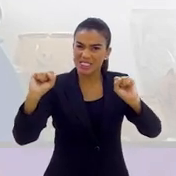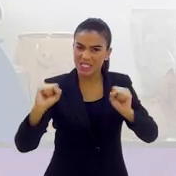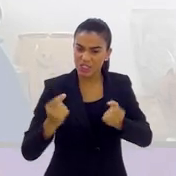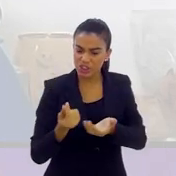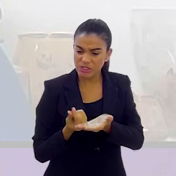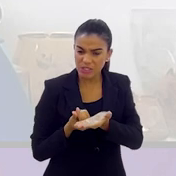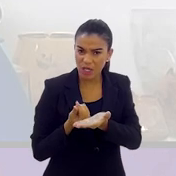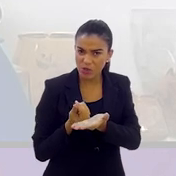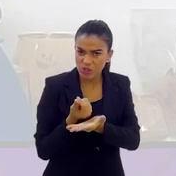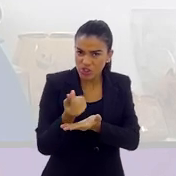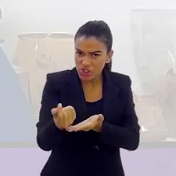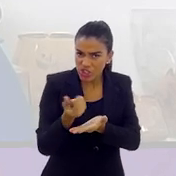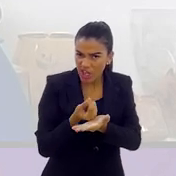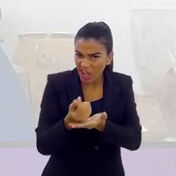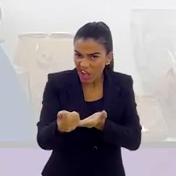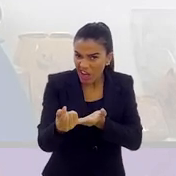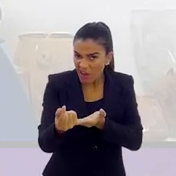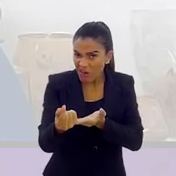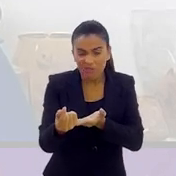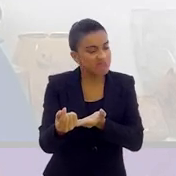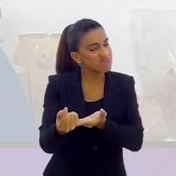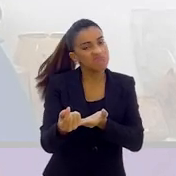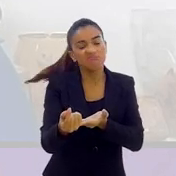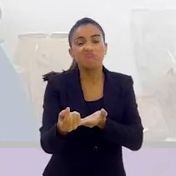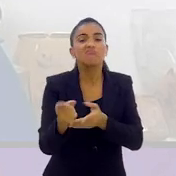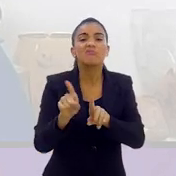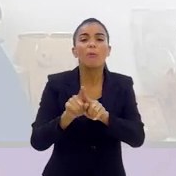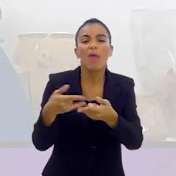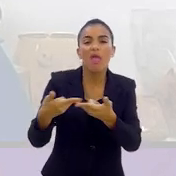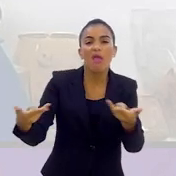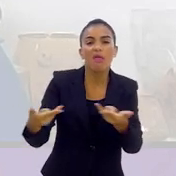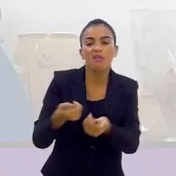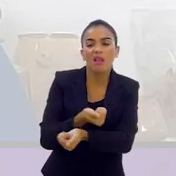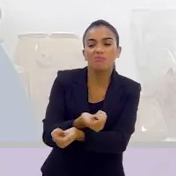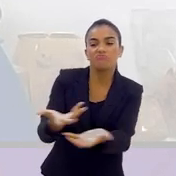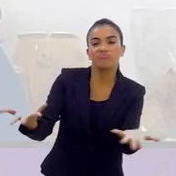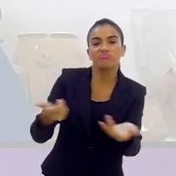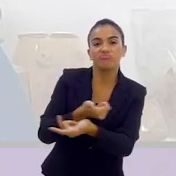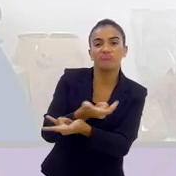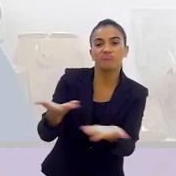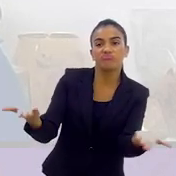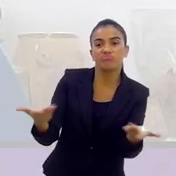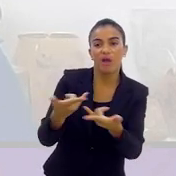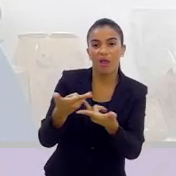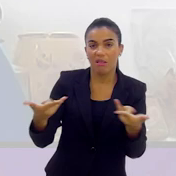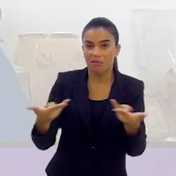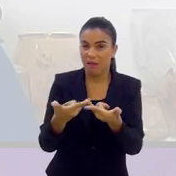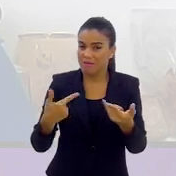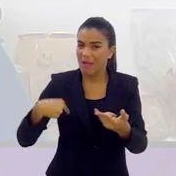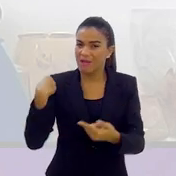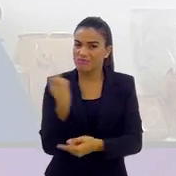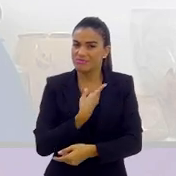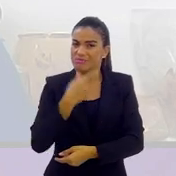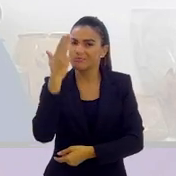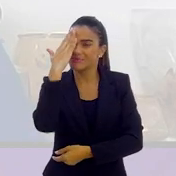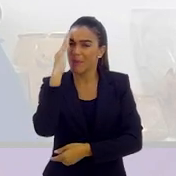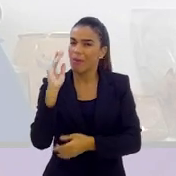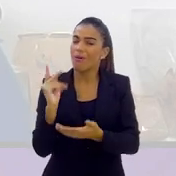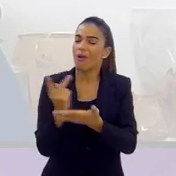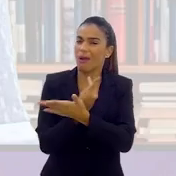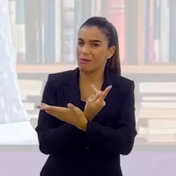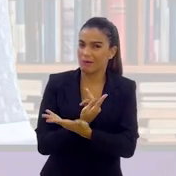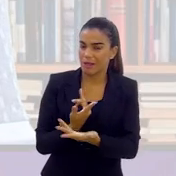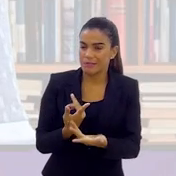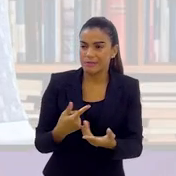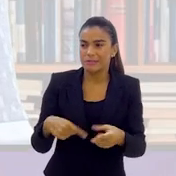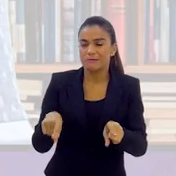dando dinheiro, dando entradas grátis. Tudo isso a gente sabe que acontece. A gente não sabe em que